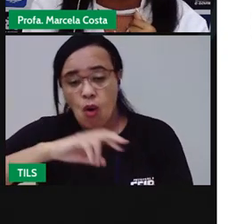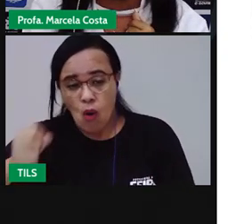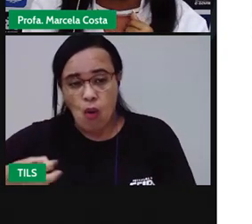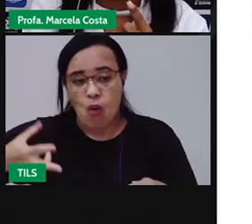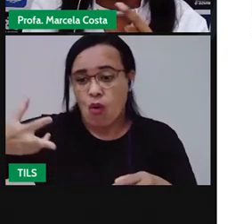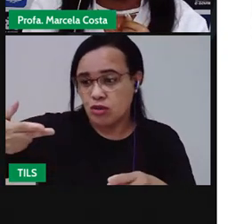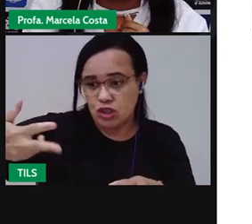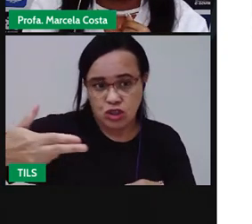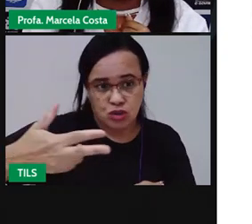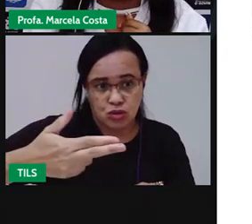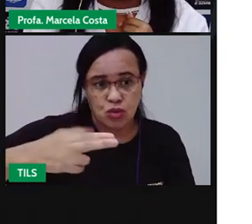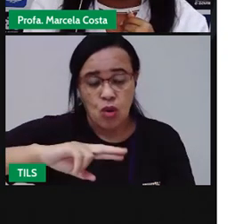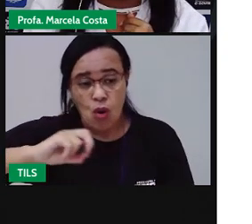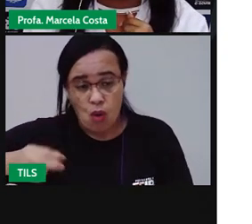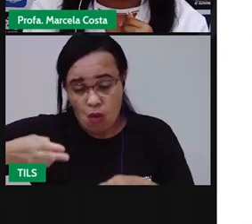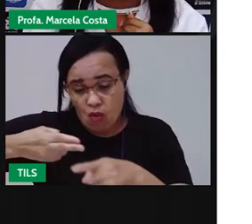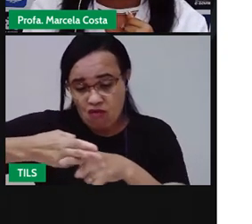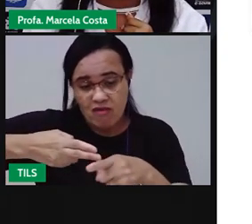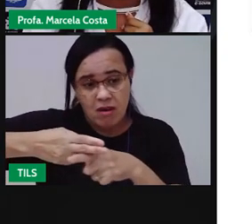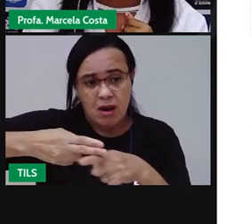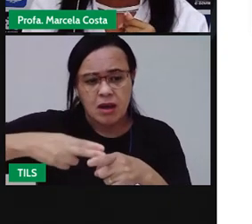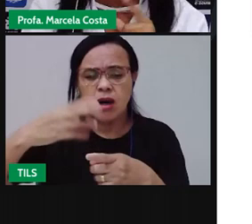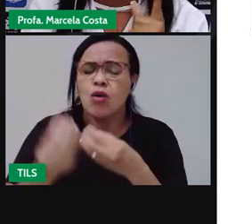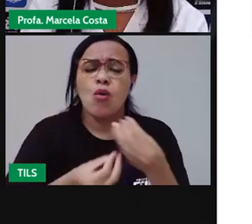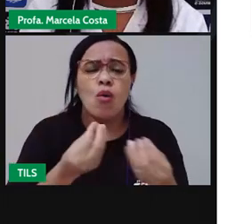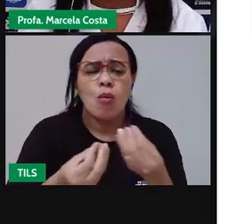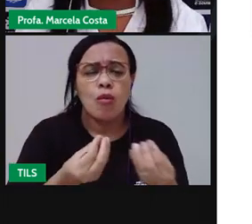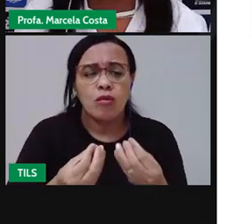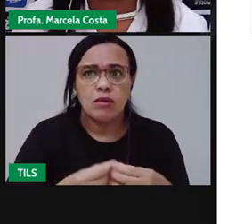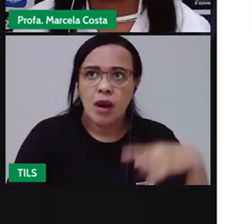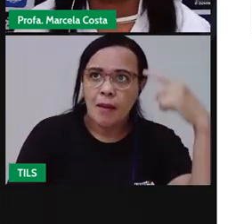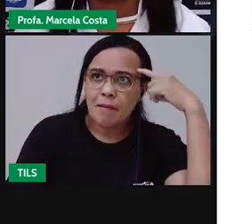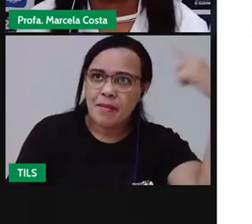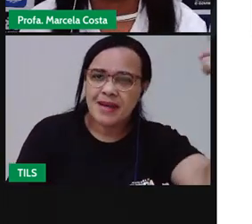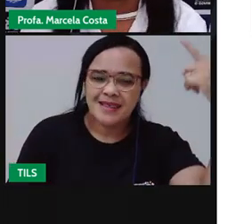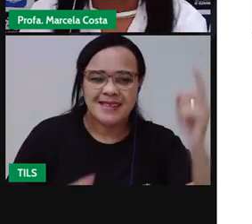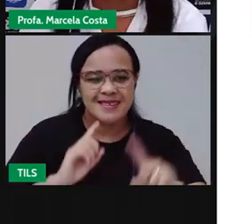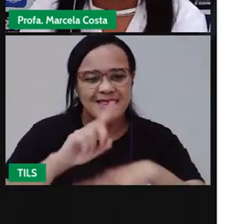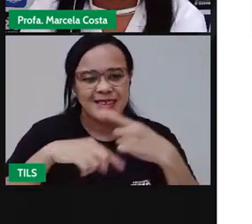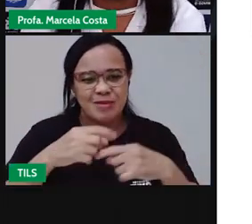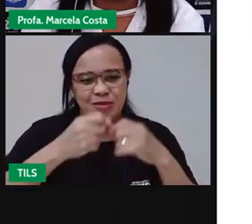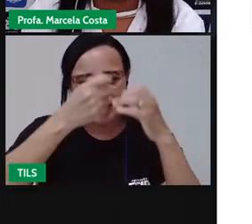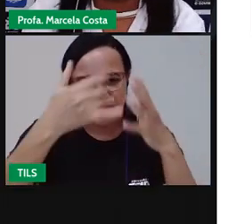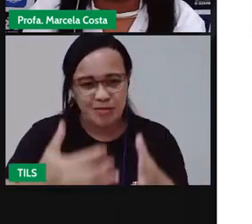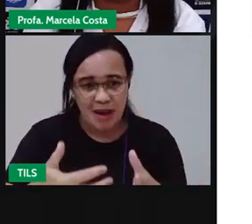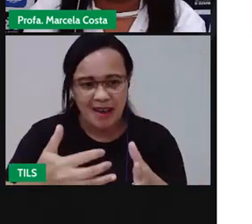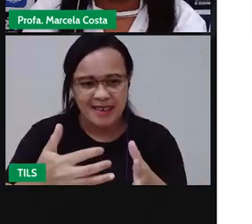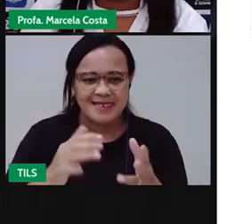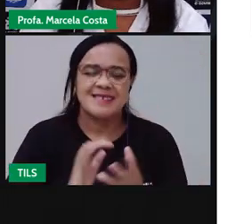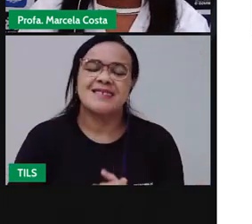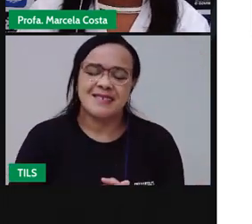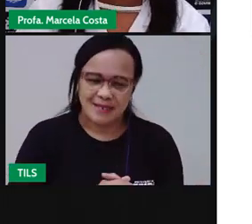Pense aí nas estratégias. Agora pensa, você tem aqui uma atividade.